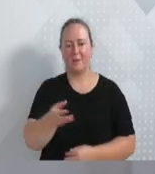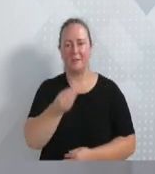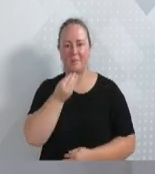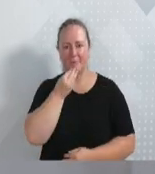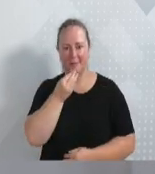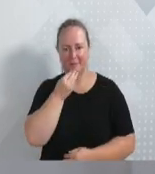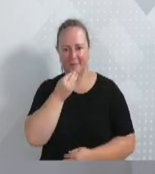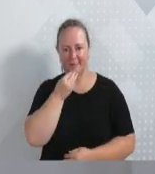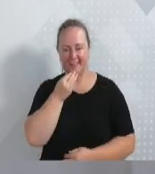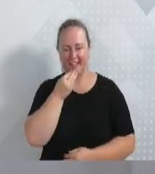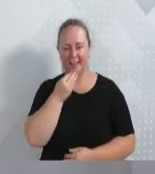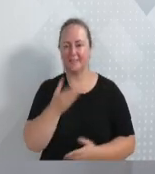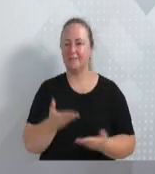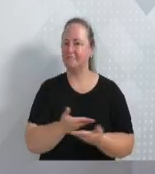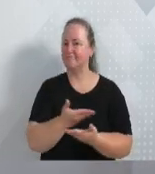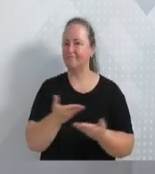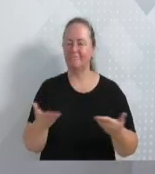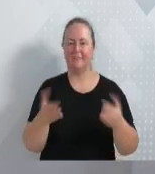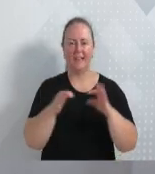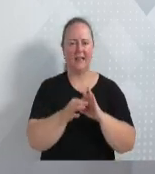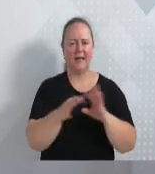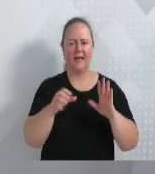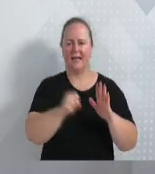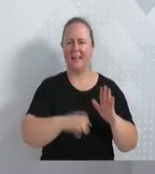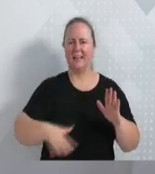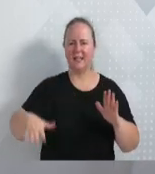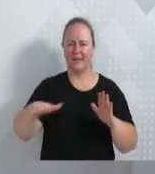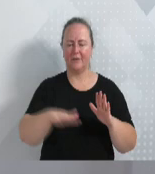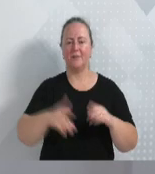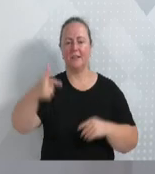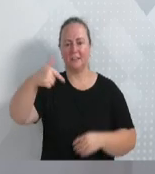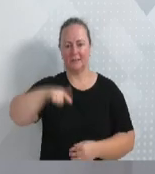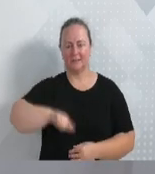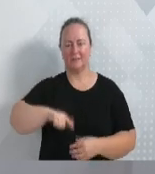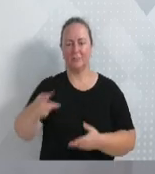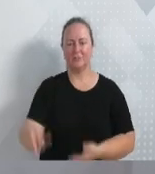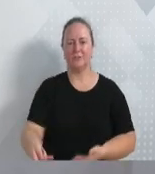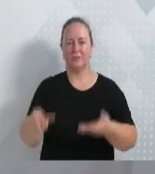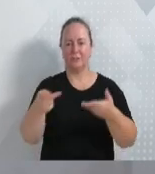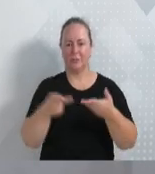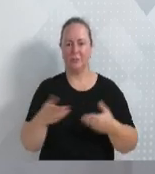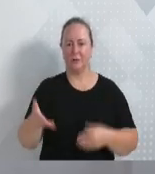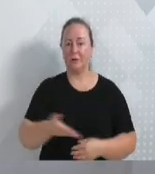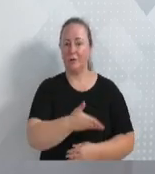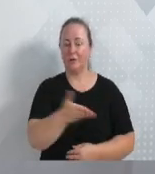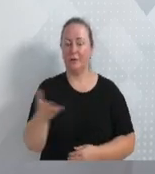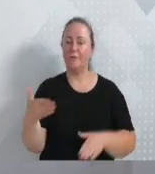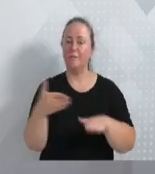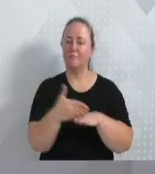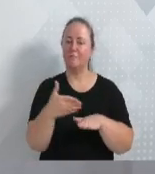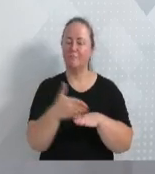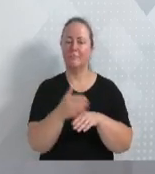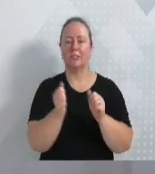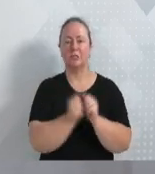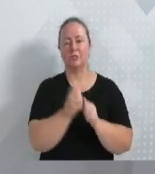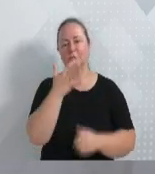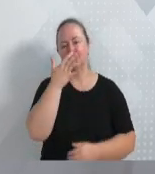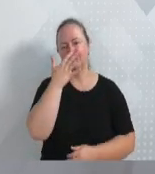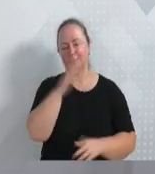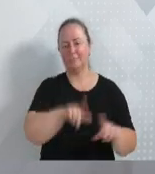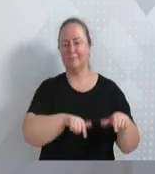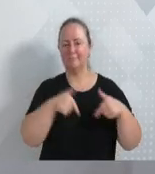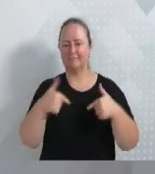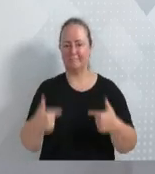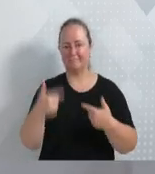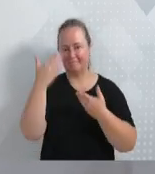coloco a OAB Blumenau à disposição da sociedade e reitero o convite para que os senhores vereadores participem e prestigiem essa ação social.